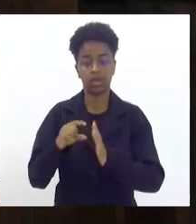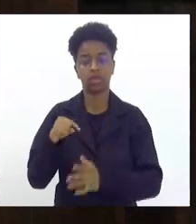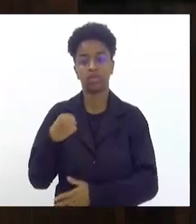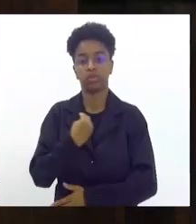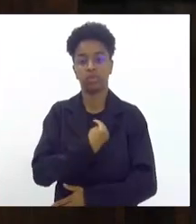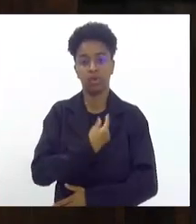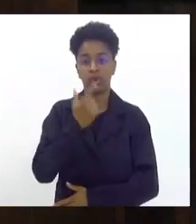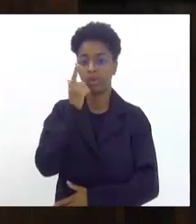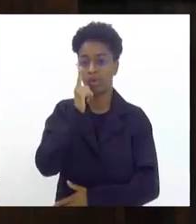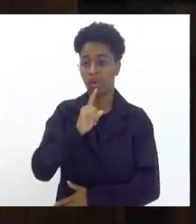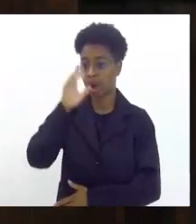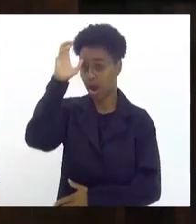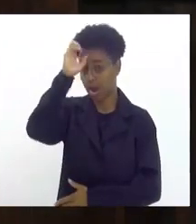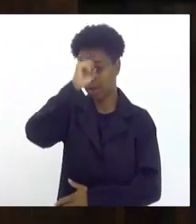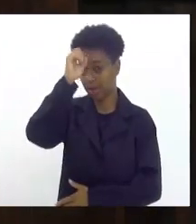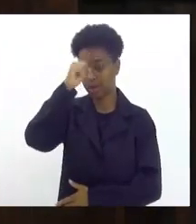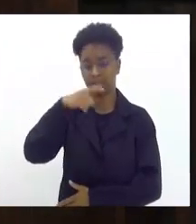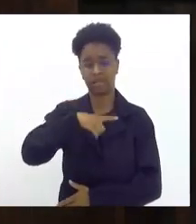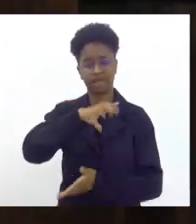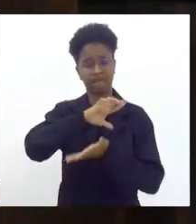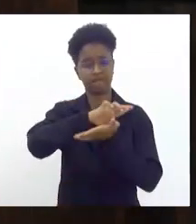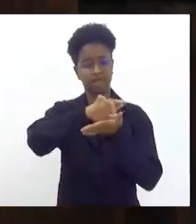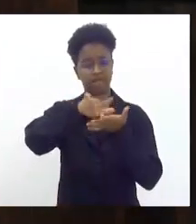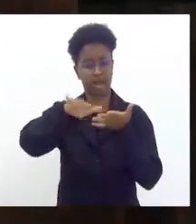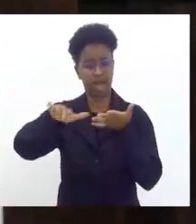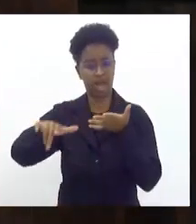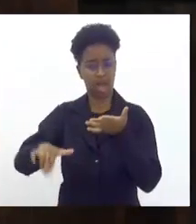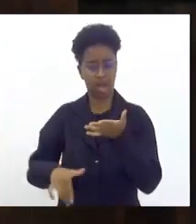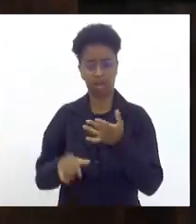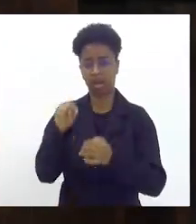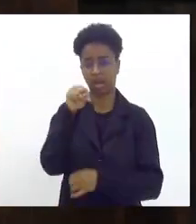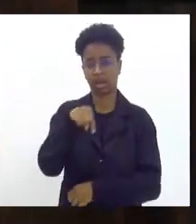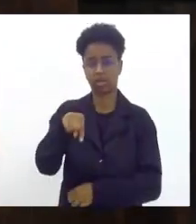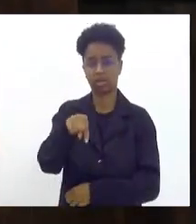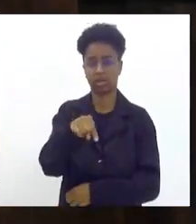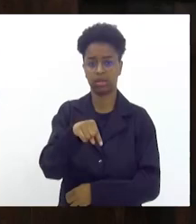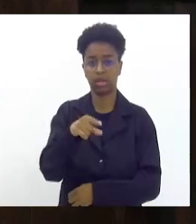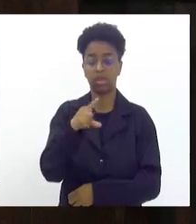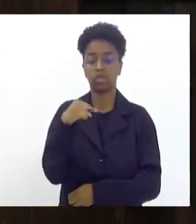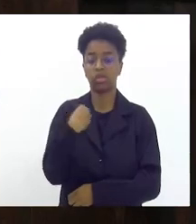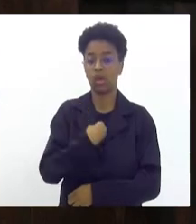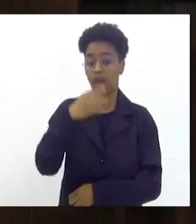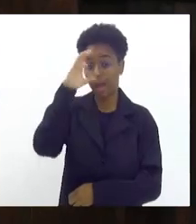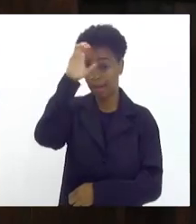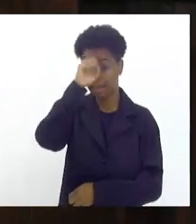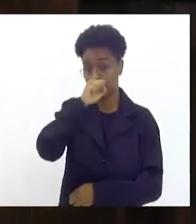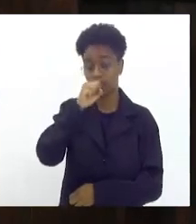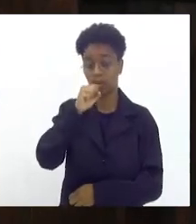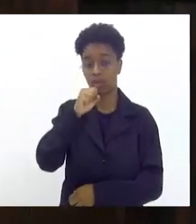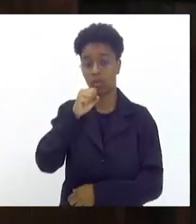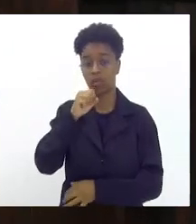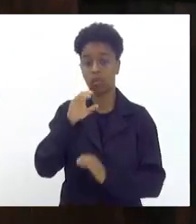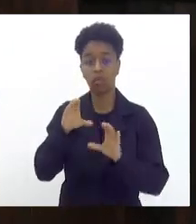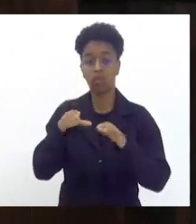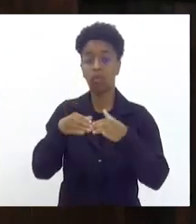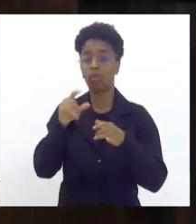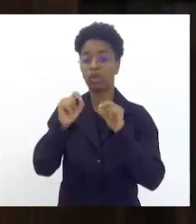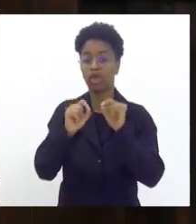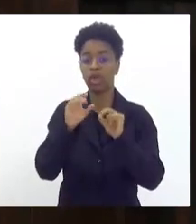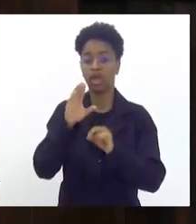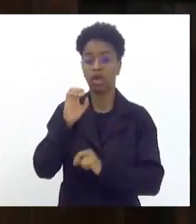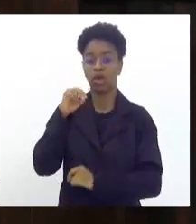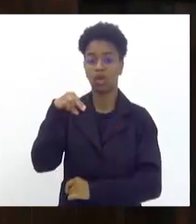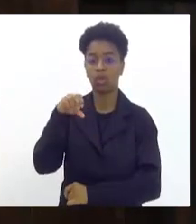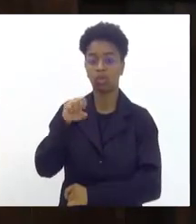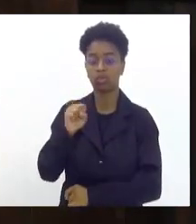aprendeu, dentre tantas estrelas que são agremiações, o coletivo Constelação. Eu vejo aqui na minha